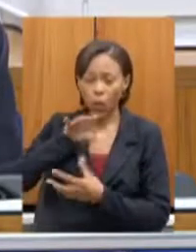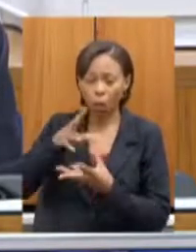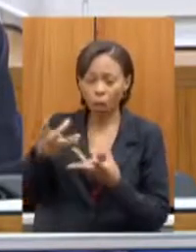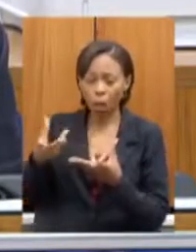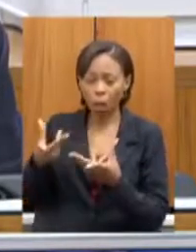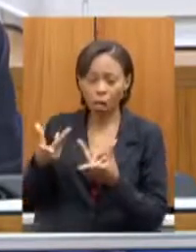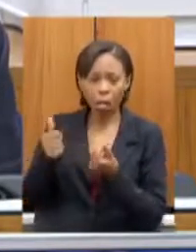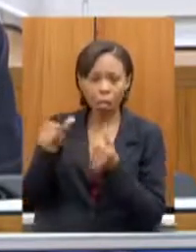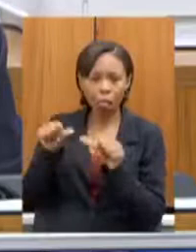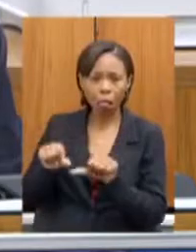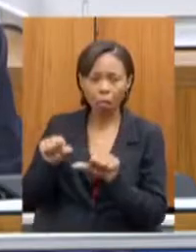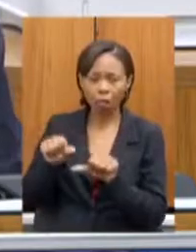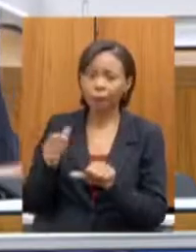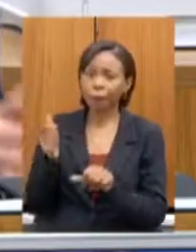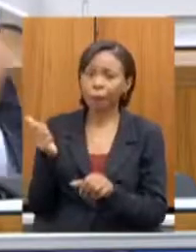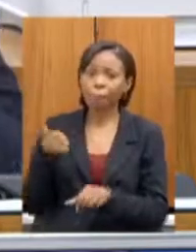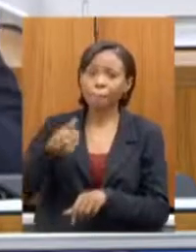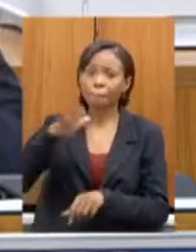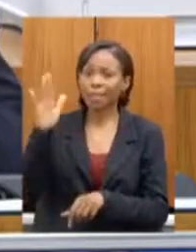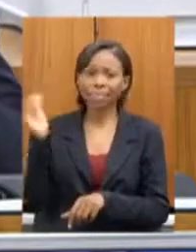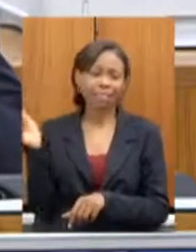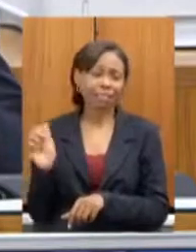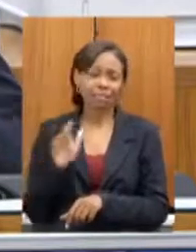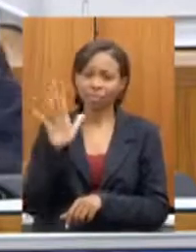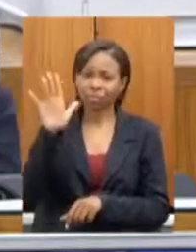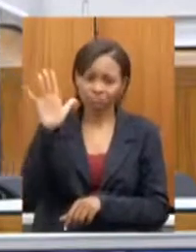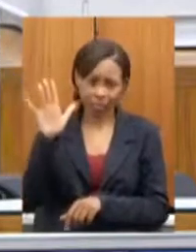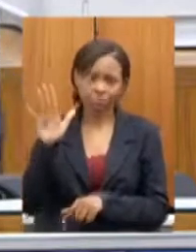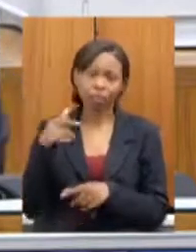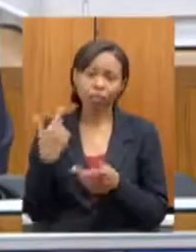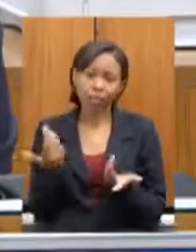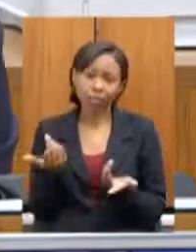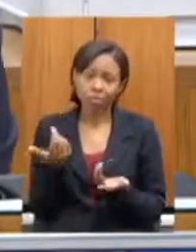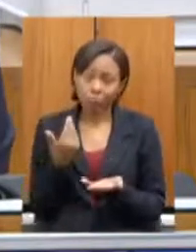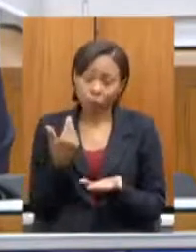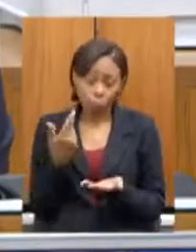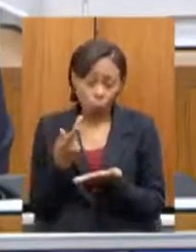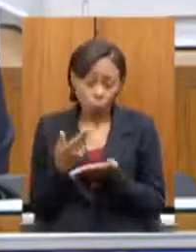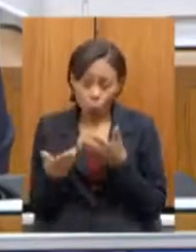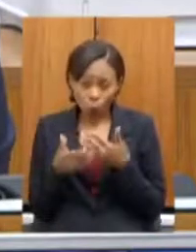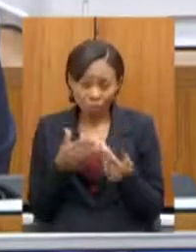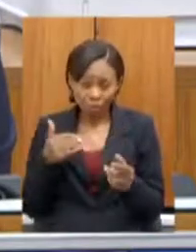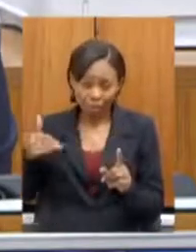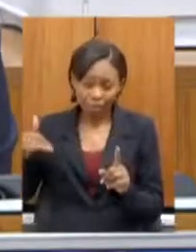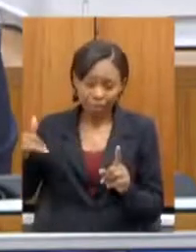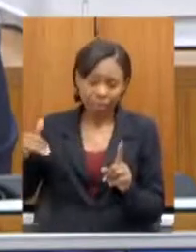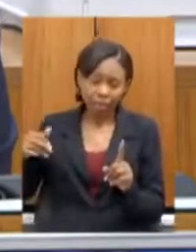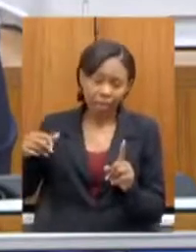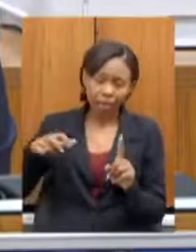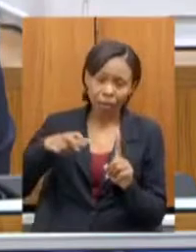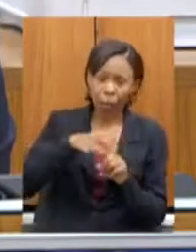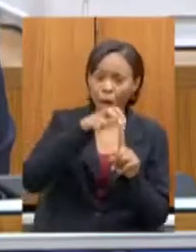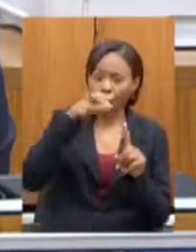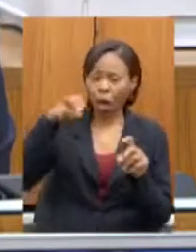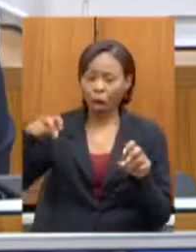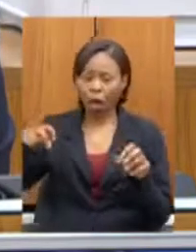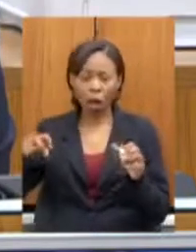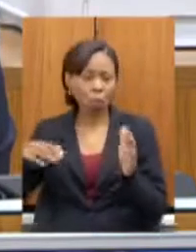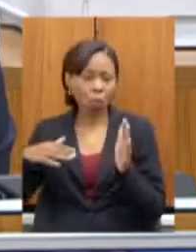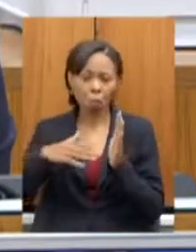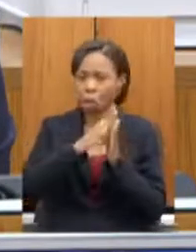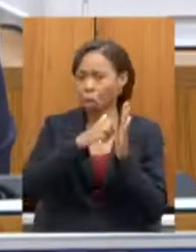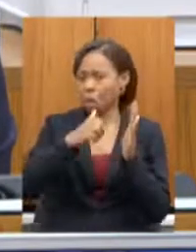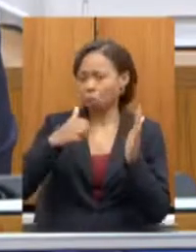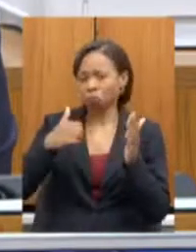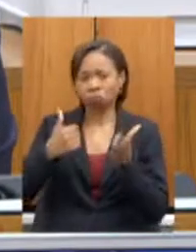o senhor tem uma ideia cada acidente com fatalidade ou com com um acidente que